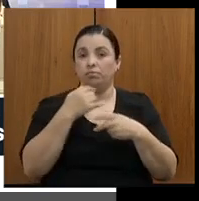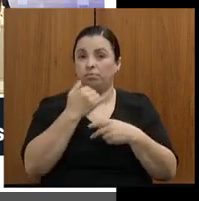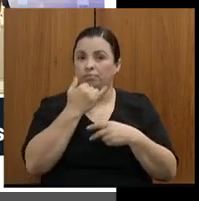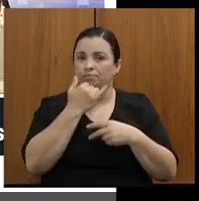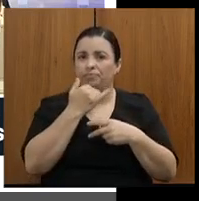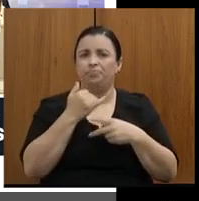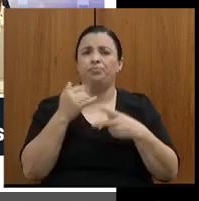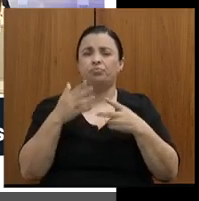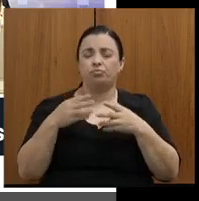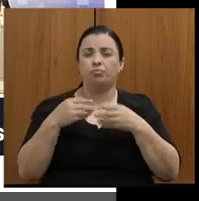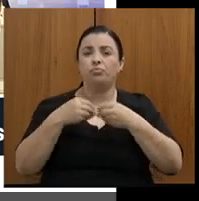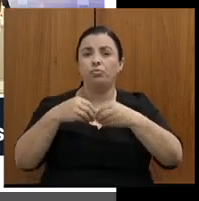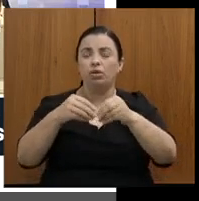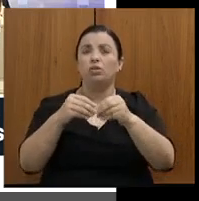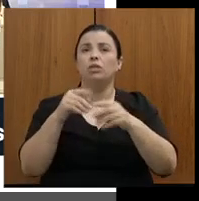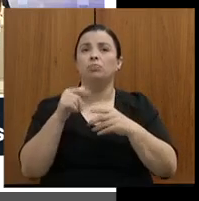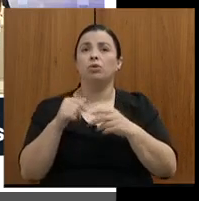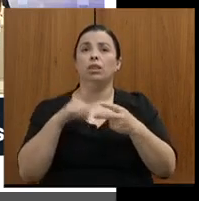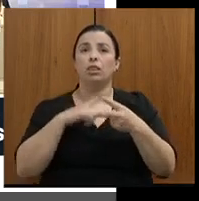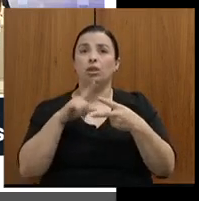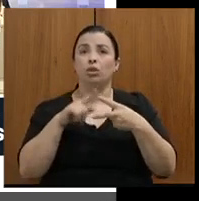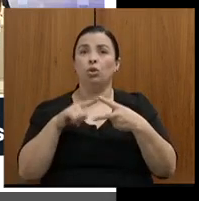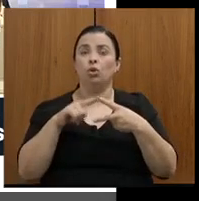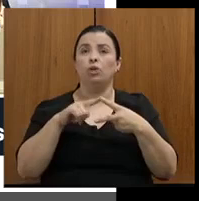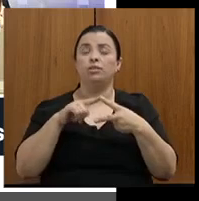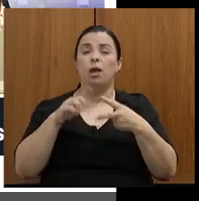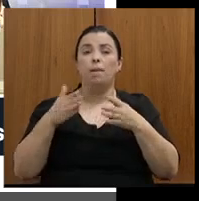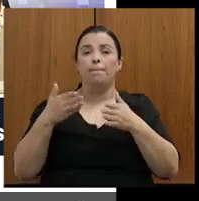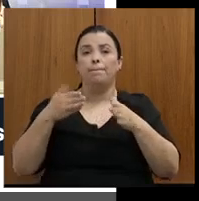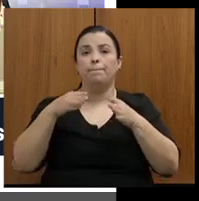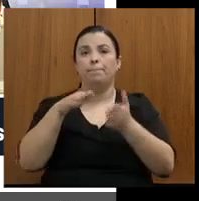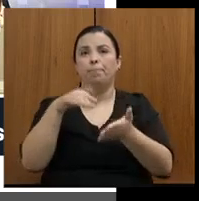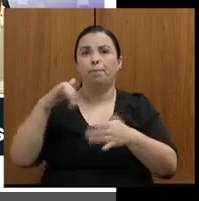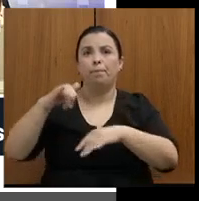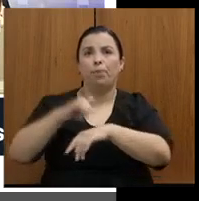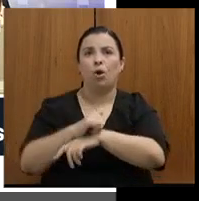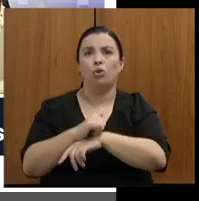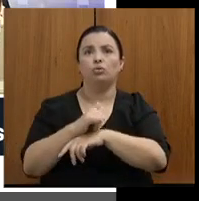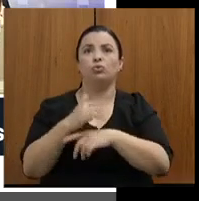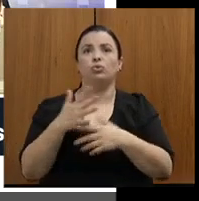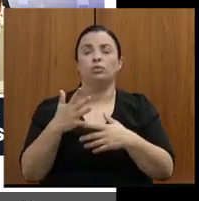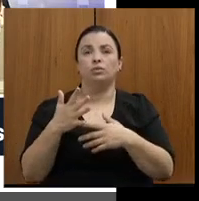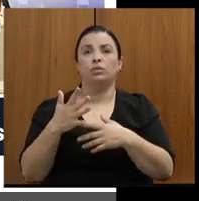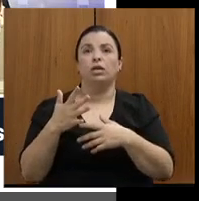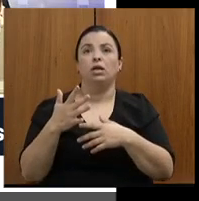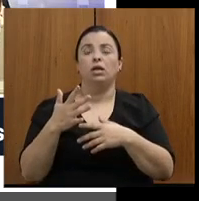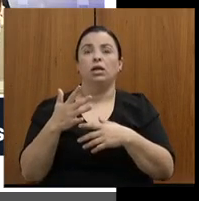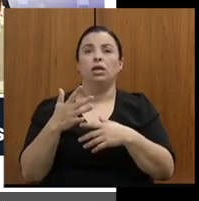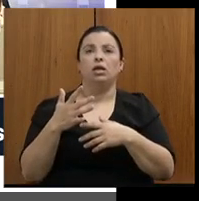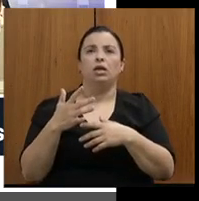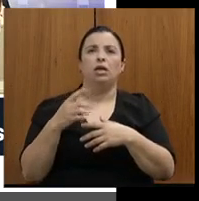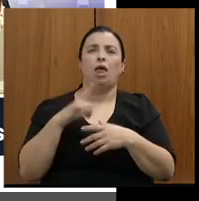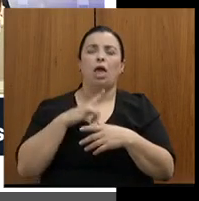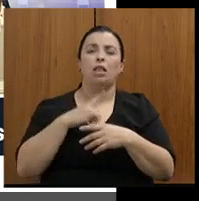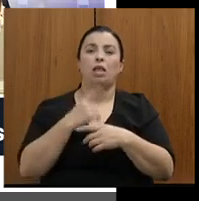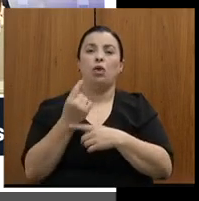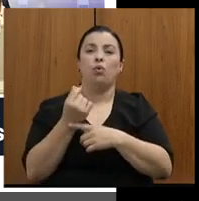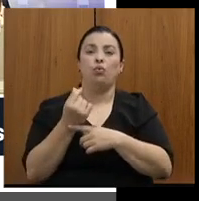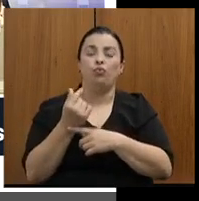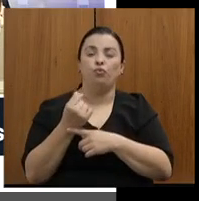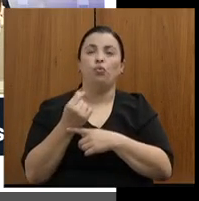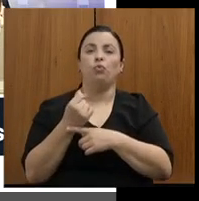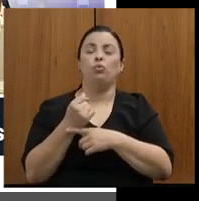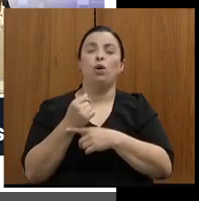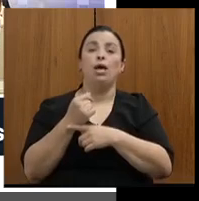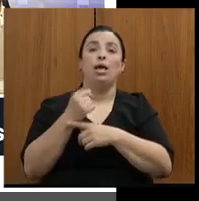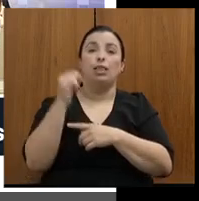deputados do Vale do Aço. Esse recurso foi equacionado junto ao Fundo Nacional de Aviação Civil,